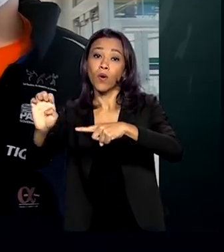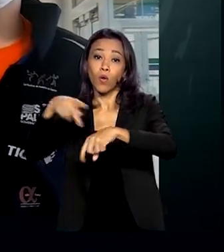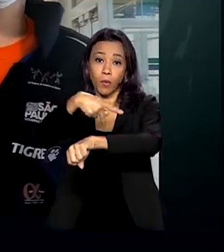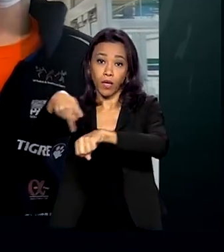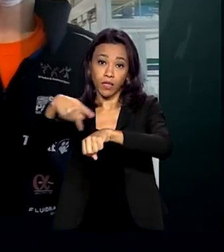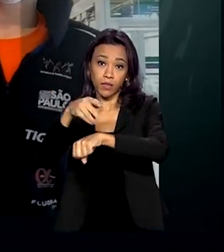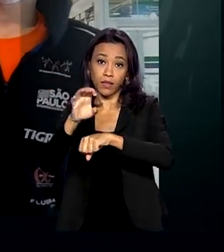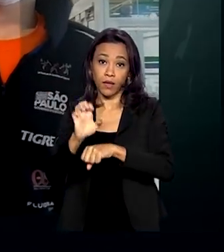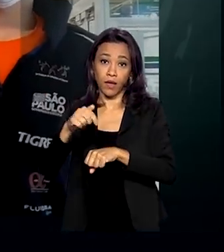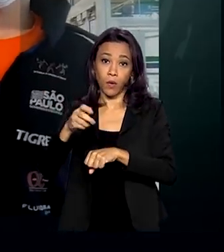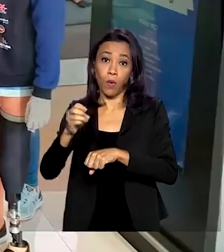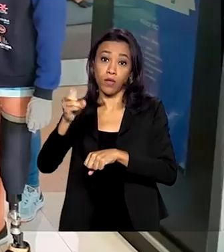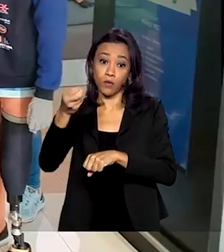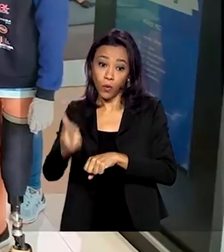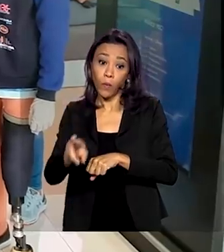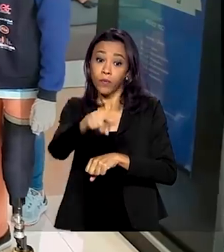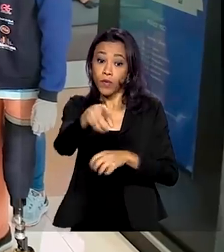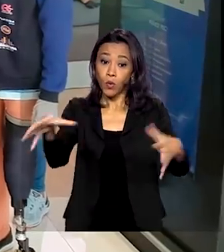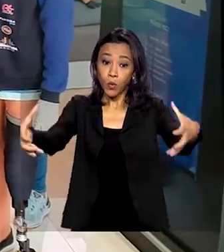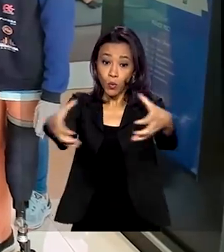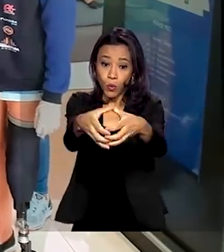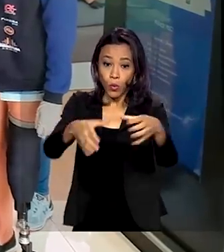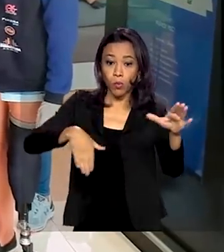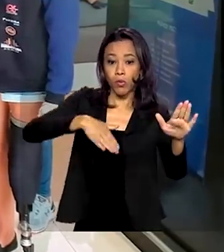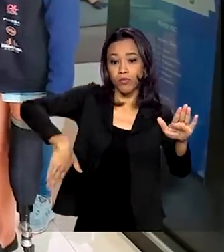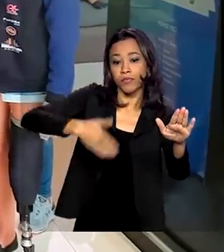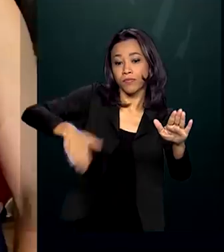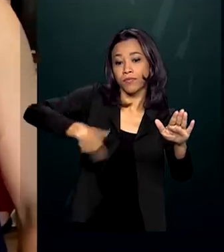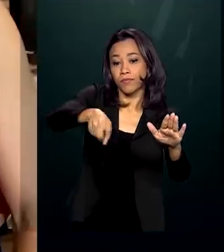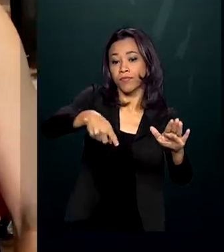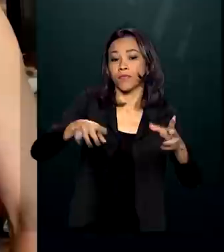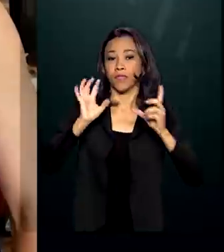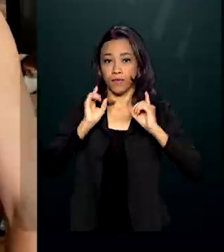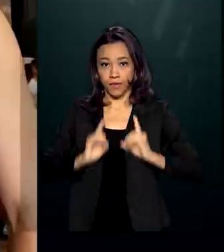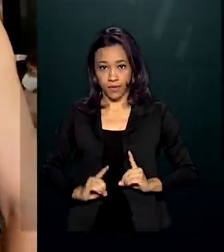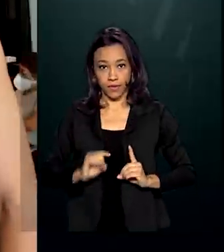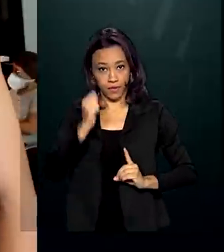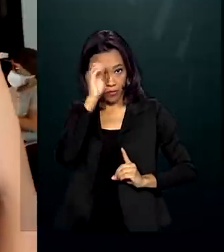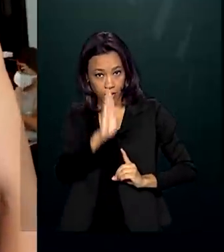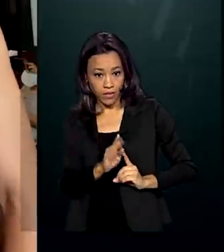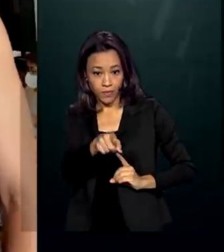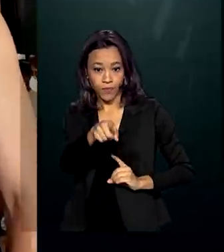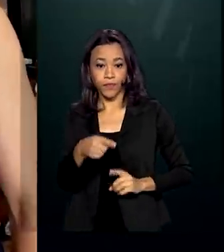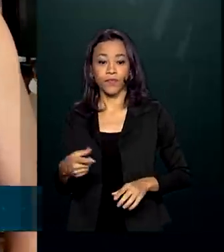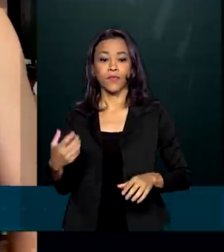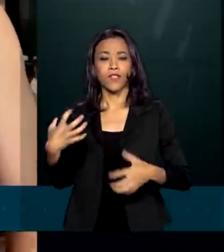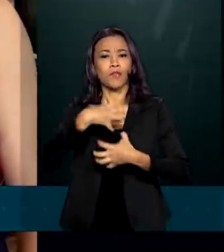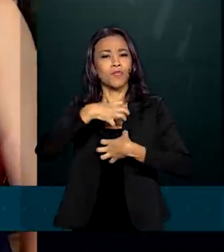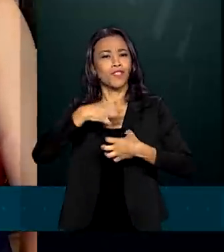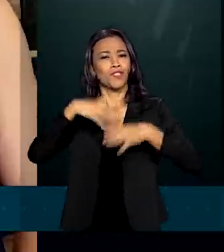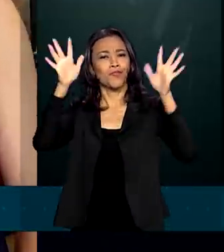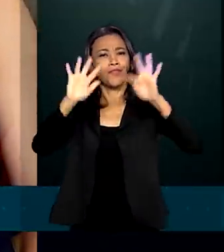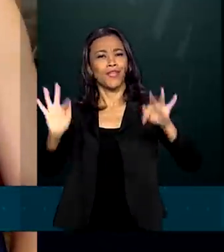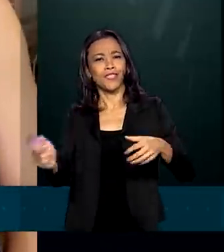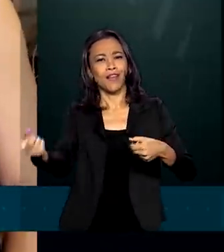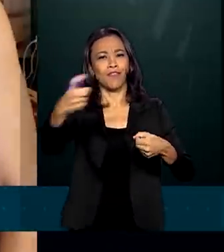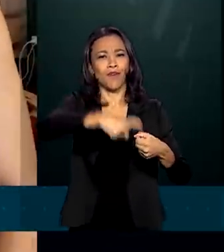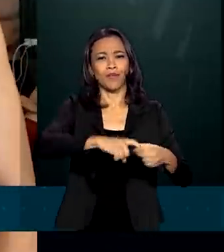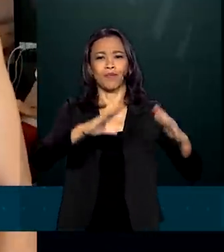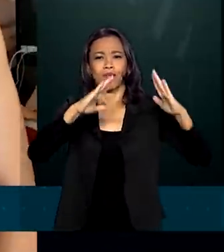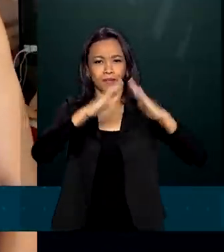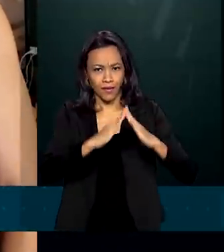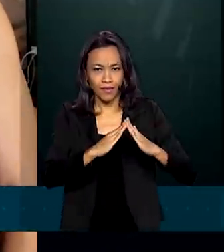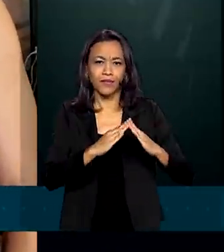elas, atletas da Delegação de Natação Paralímpica do Brasil. Estamos muito contentes com a nossa volta para casa,